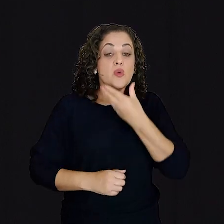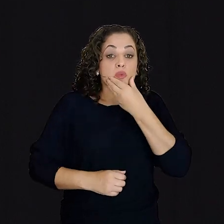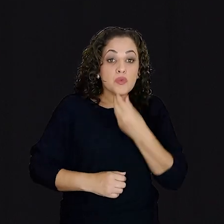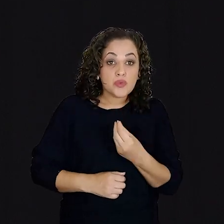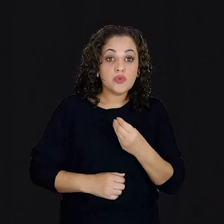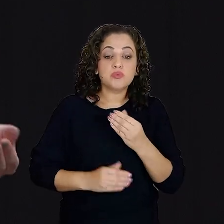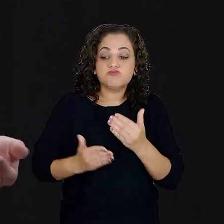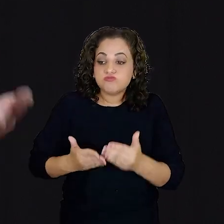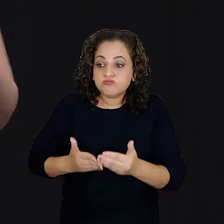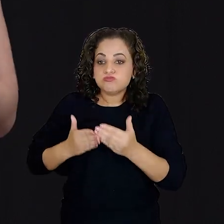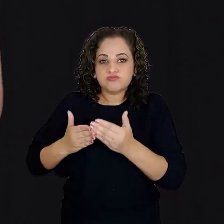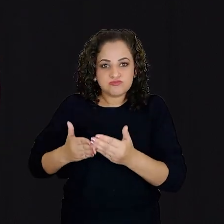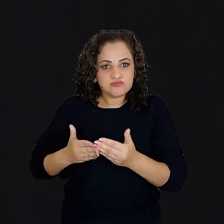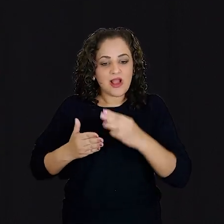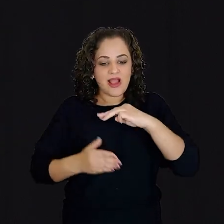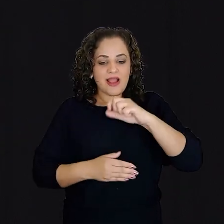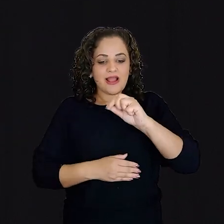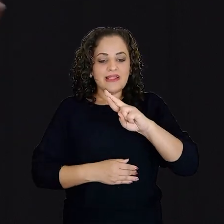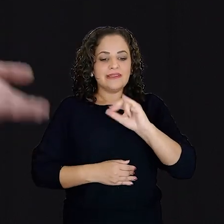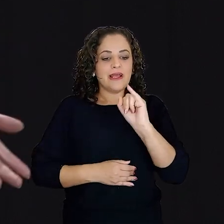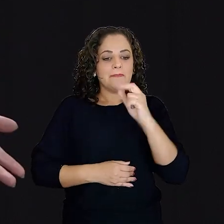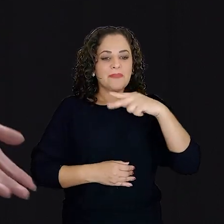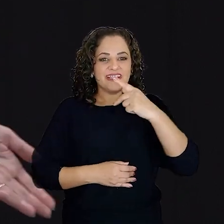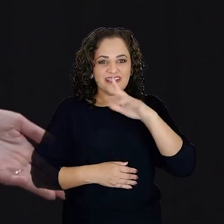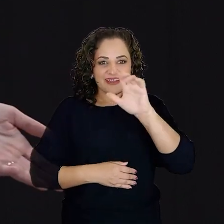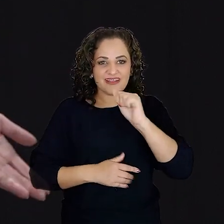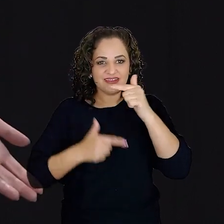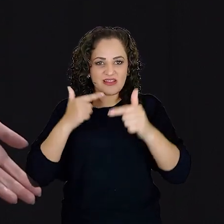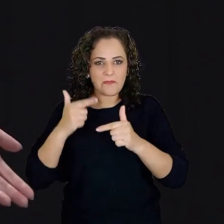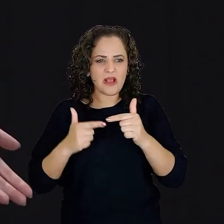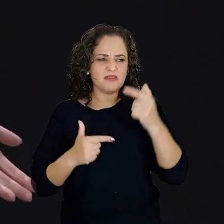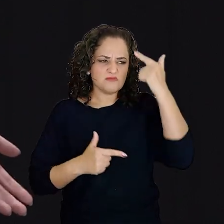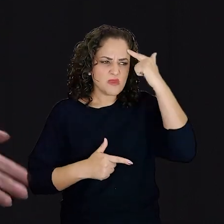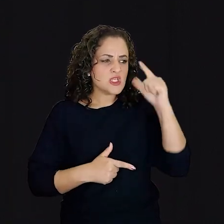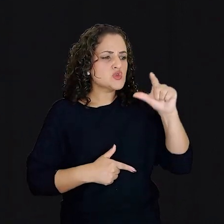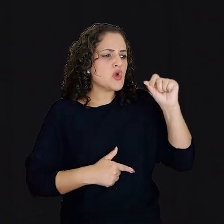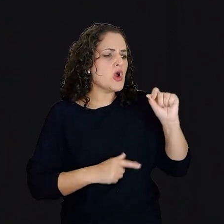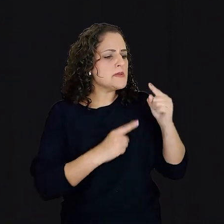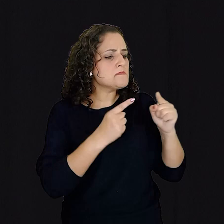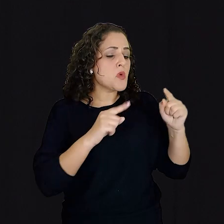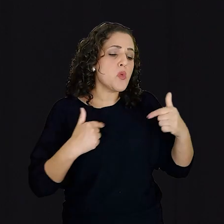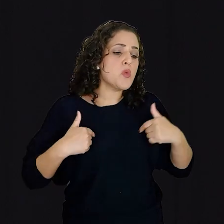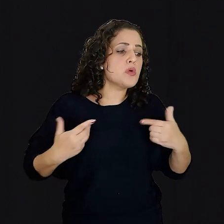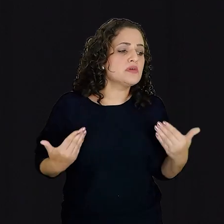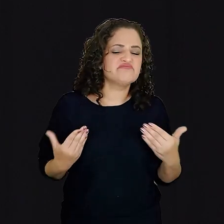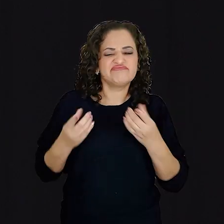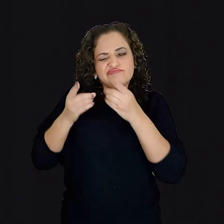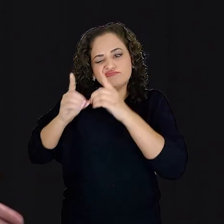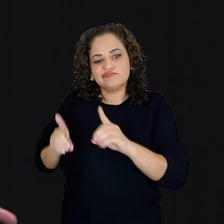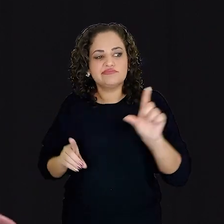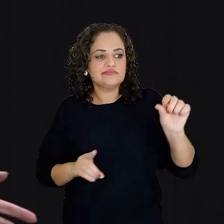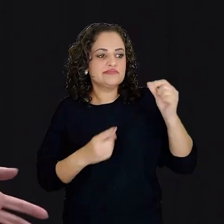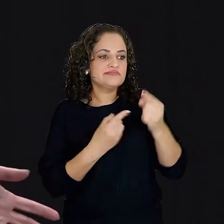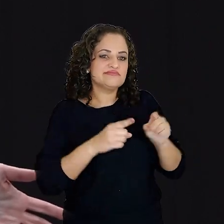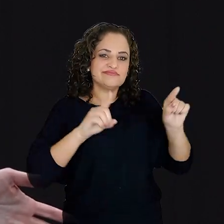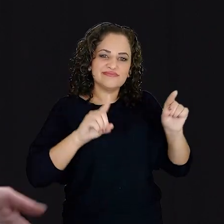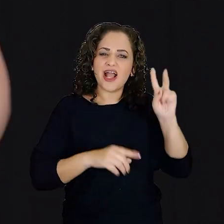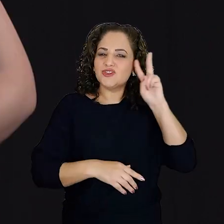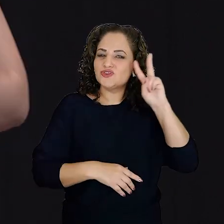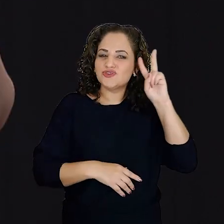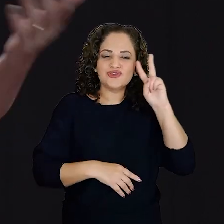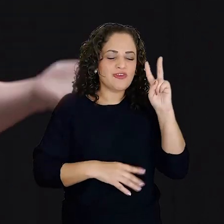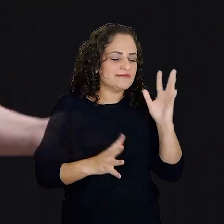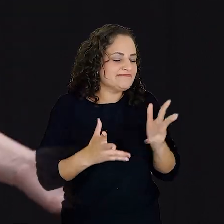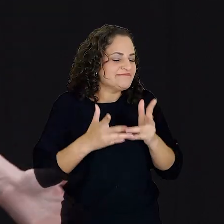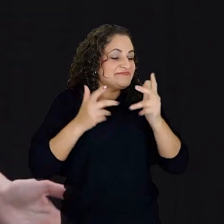filhos com um oficial da Marinha que a fez escolher entre a música e ele. E, a sorte de todos nós, ela escolheu a música,